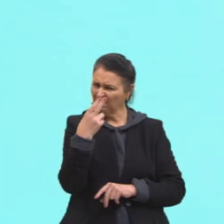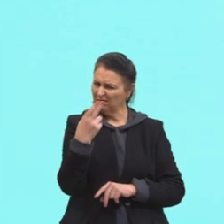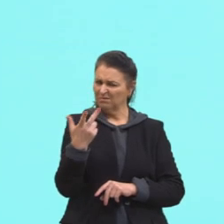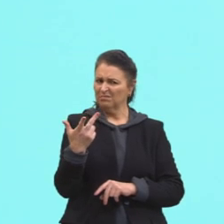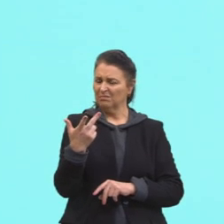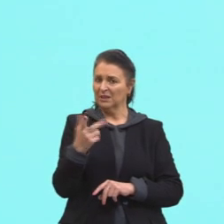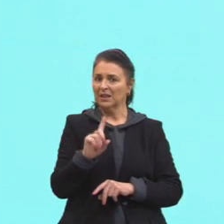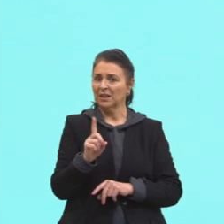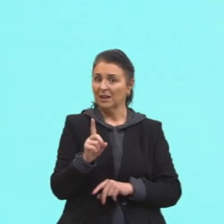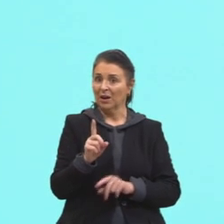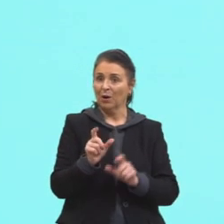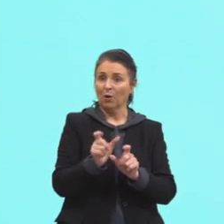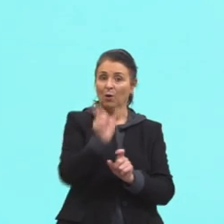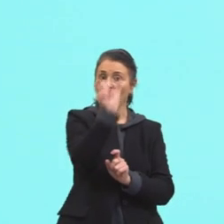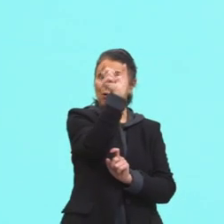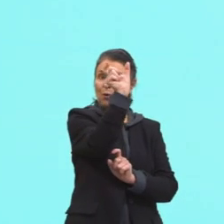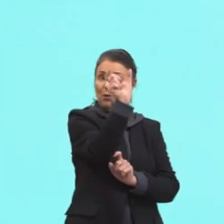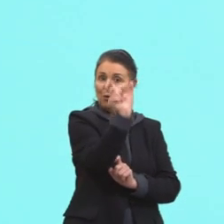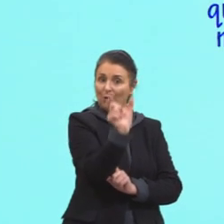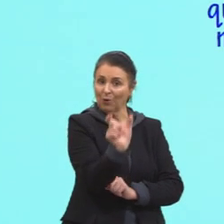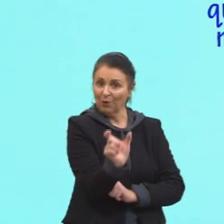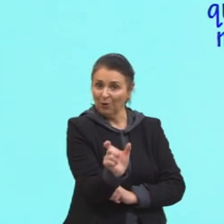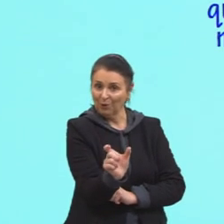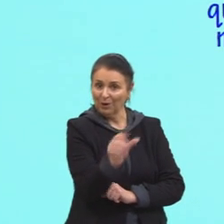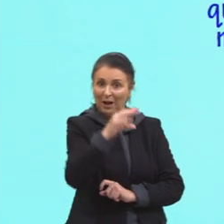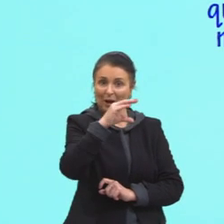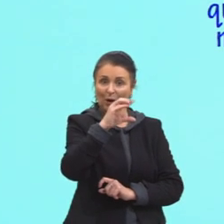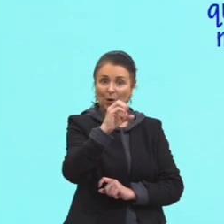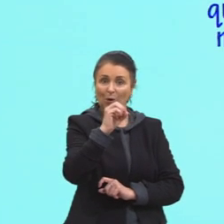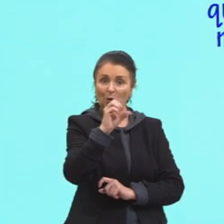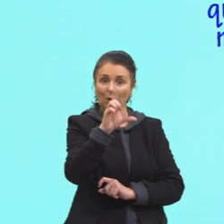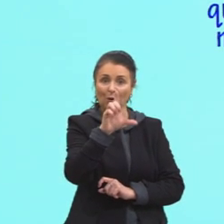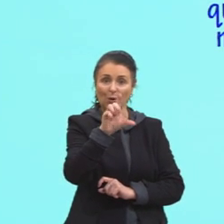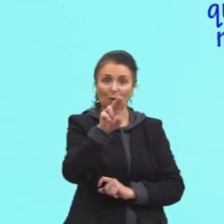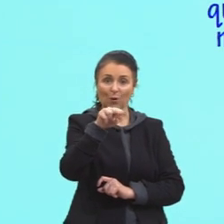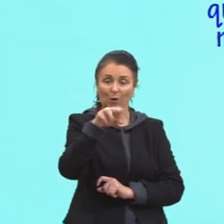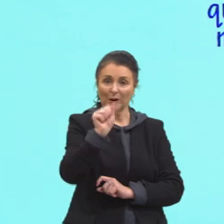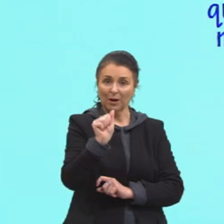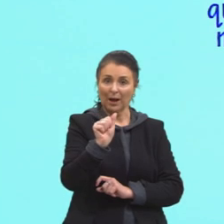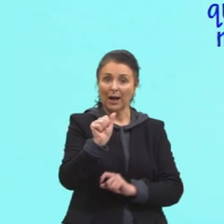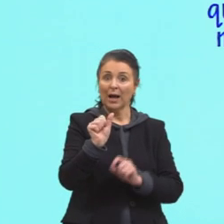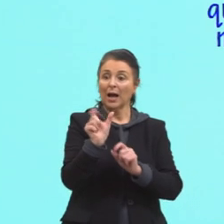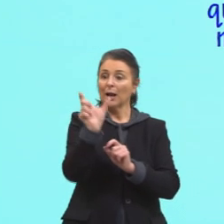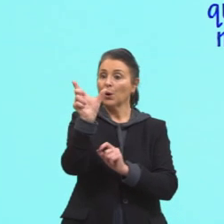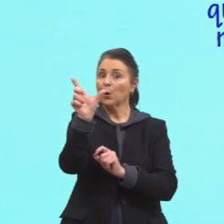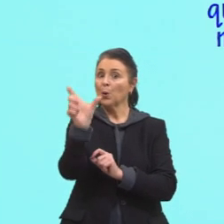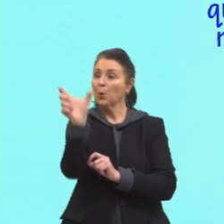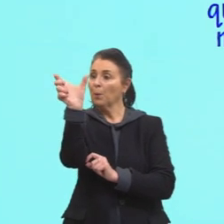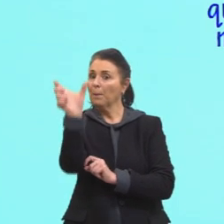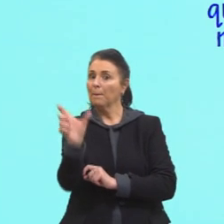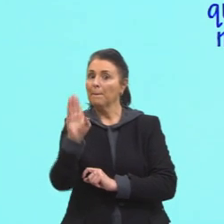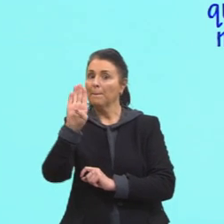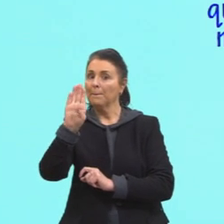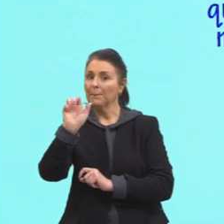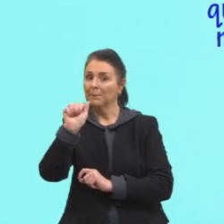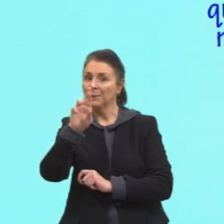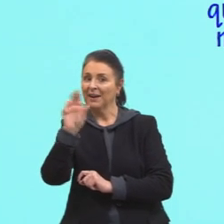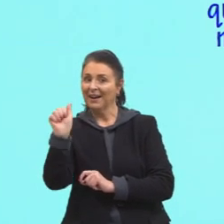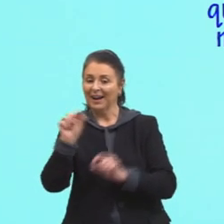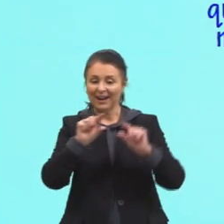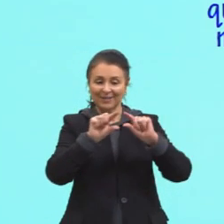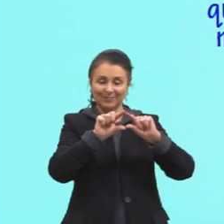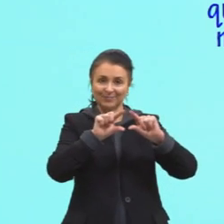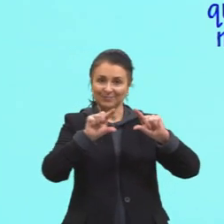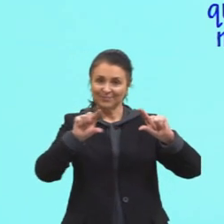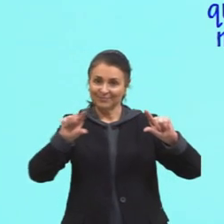a coluna, ela está sempre na vertical. E já no gráfico de barras, a coluna, ela está deitadinha, na horizontal. Então, o gráfico de